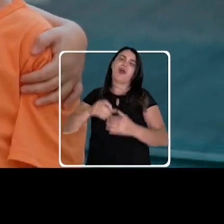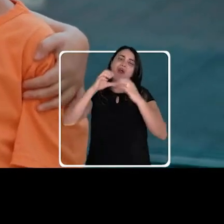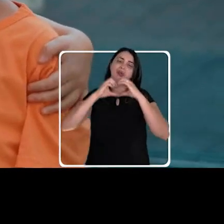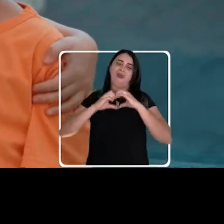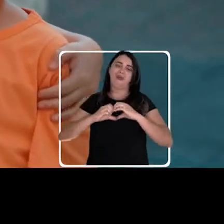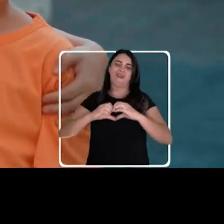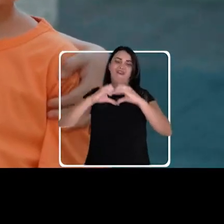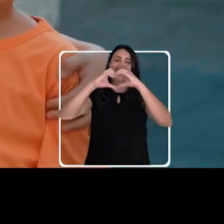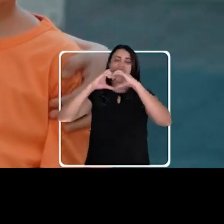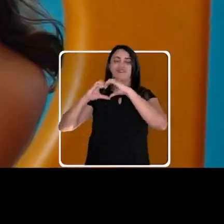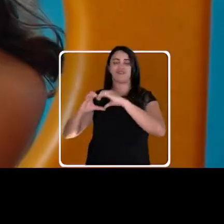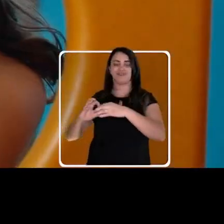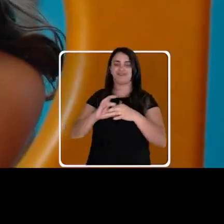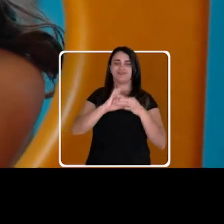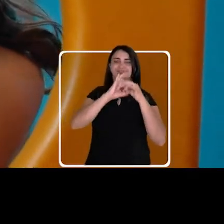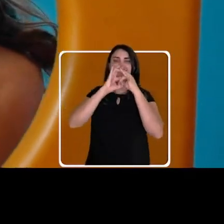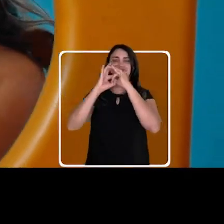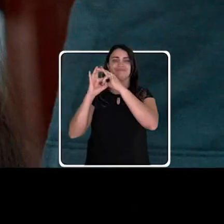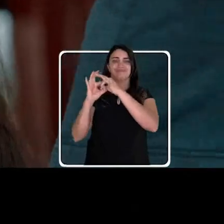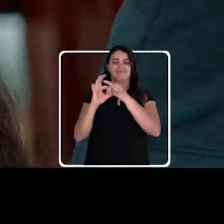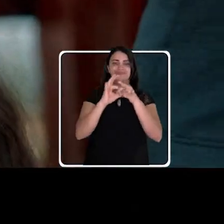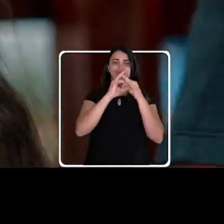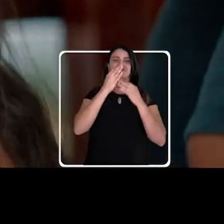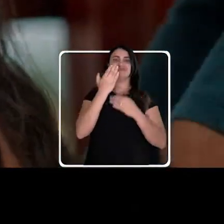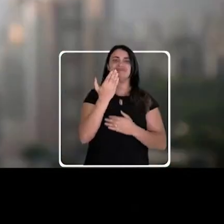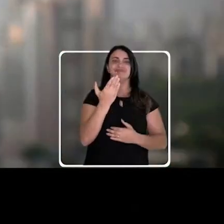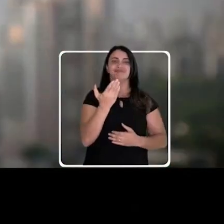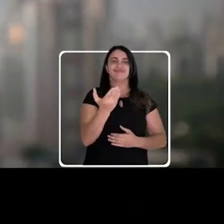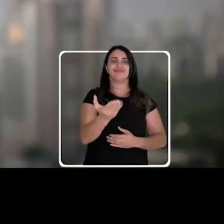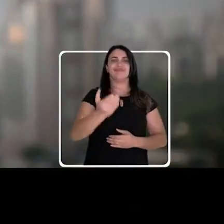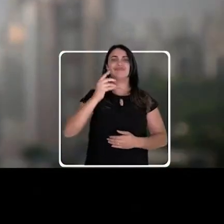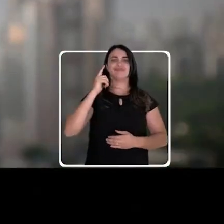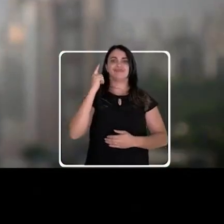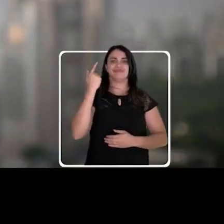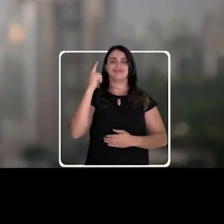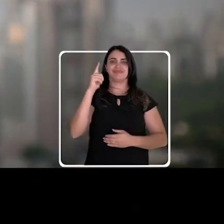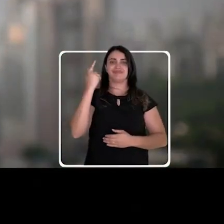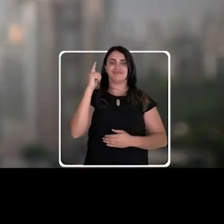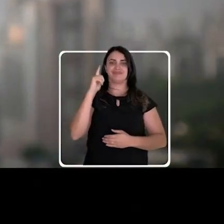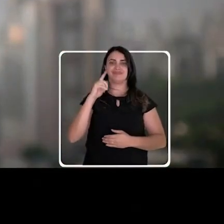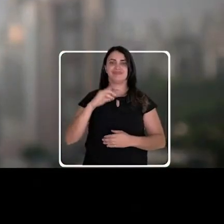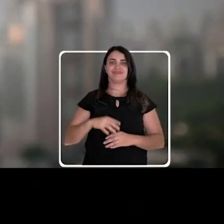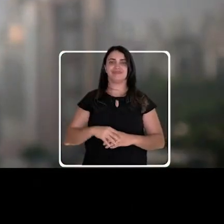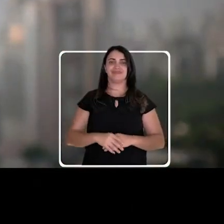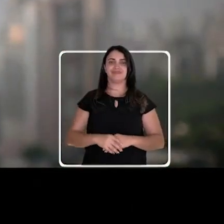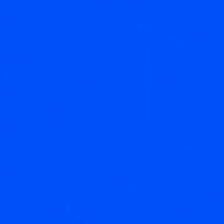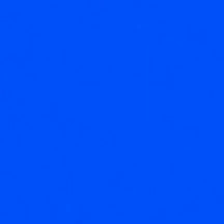só coração por você, Goiânia.